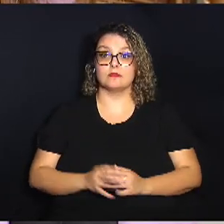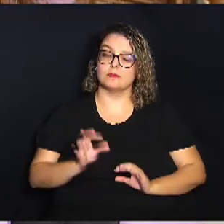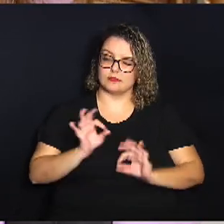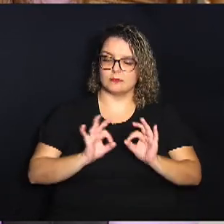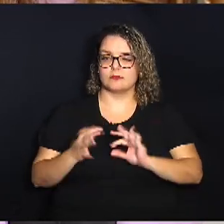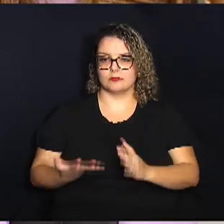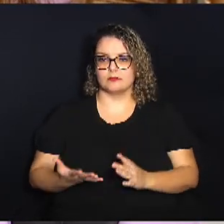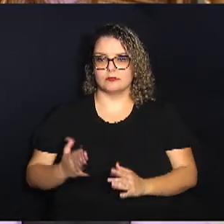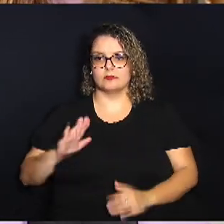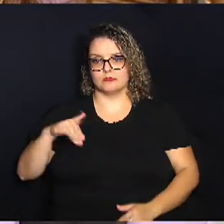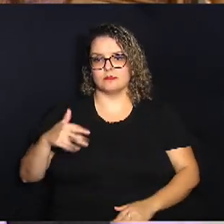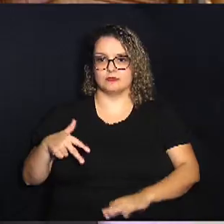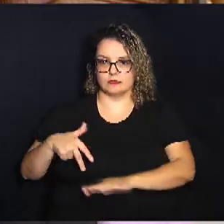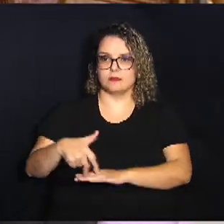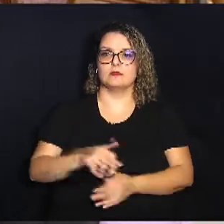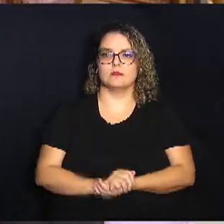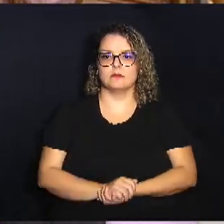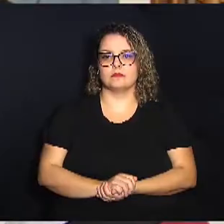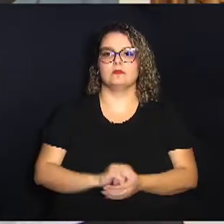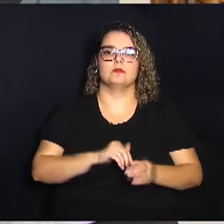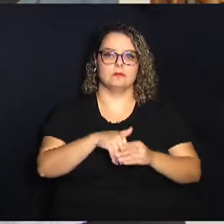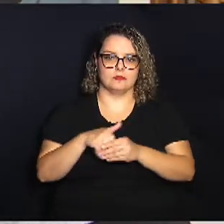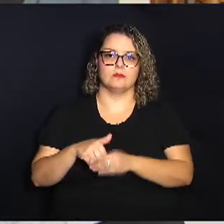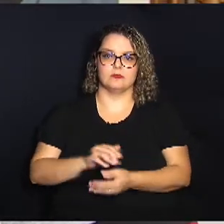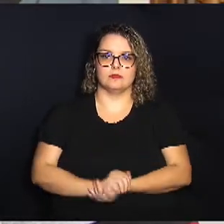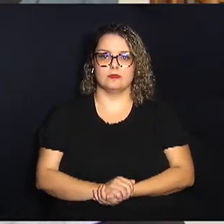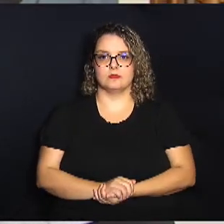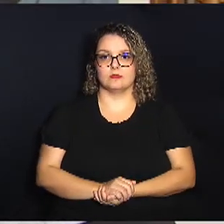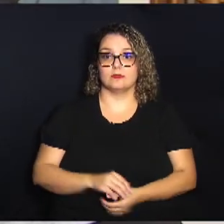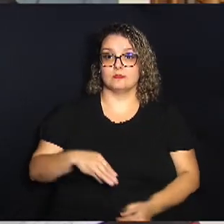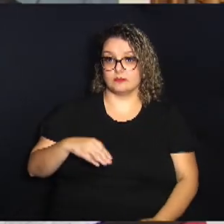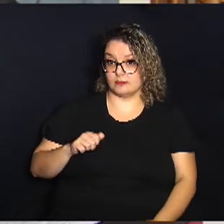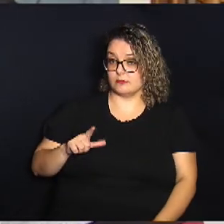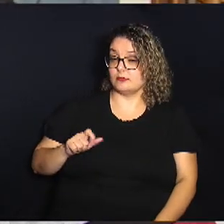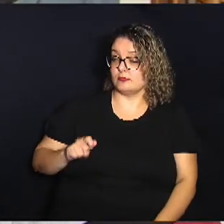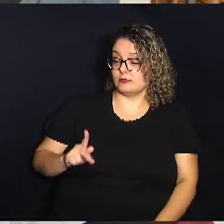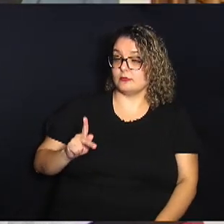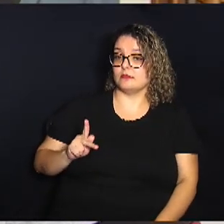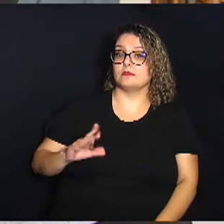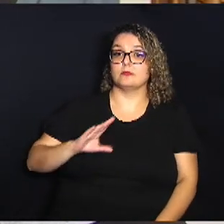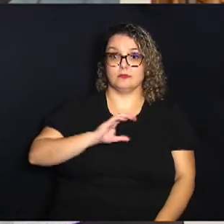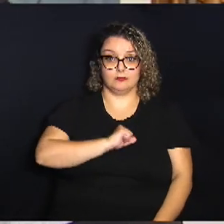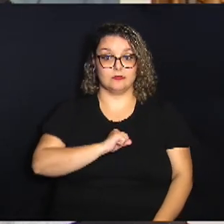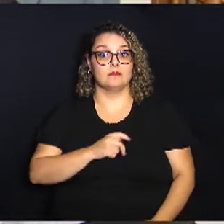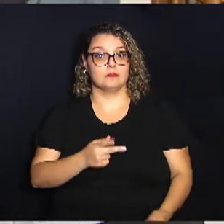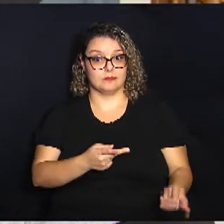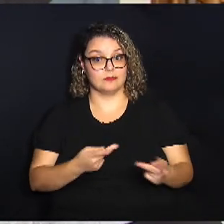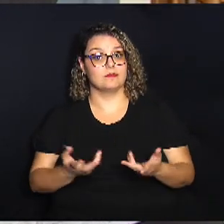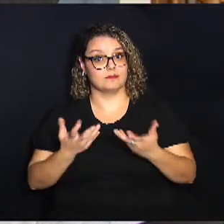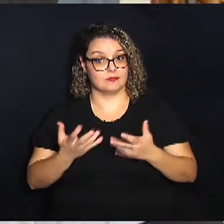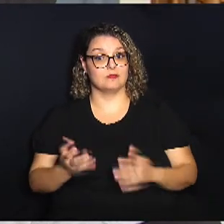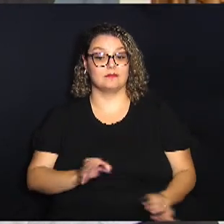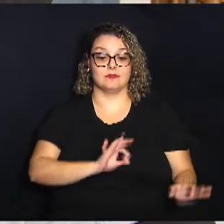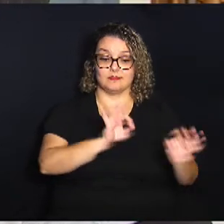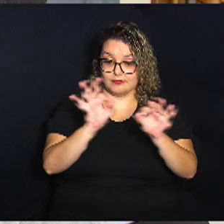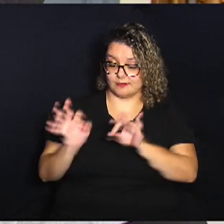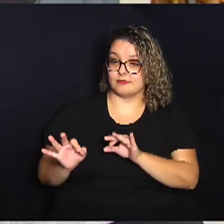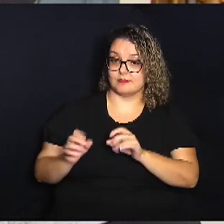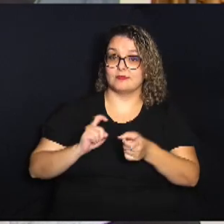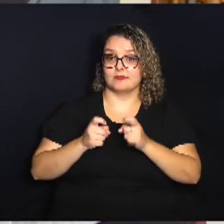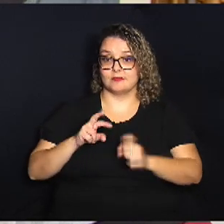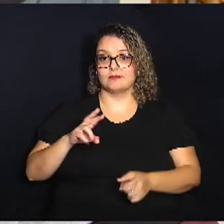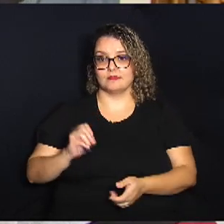for dar no caso de votar e tal Mala que gostou tanto da visita que pretende voltar para assistir uma reunião